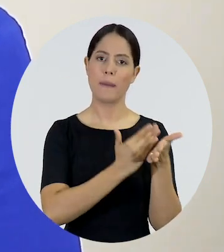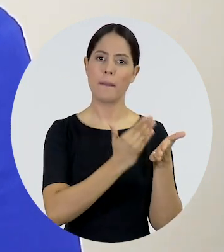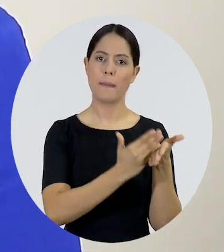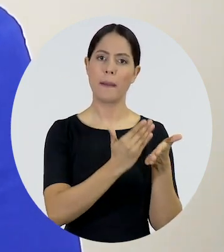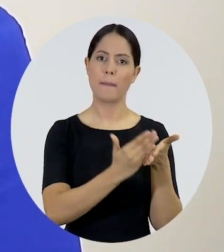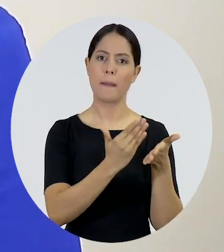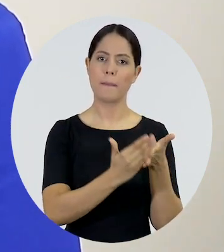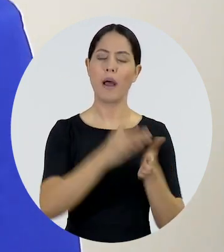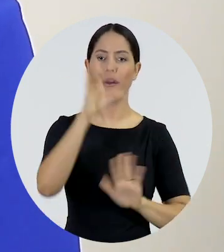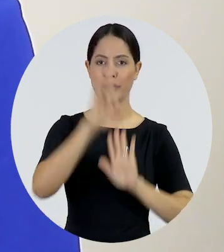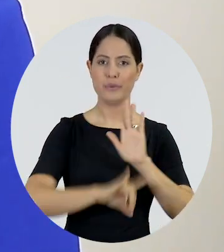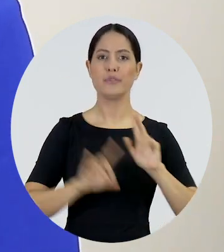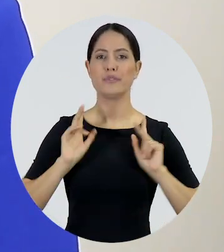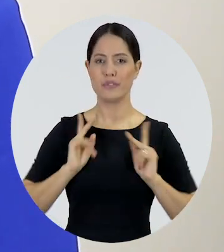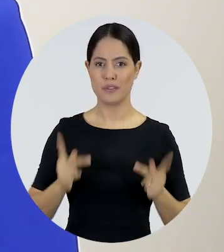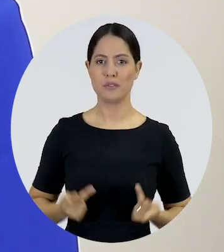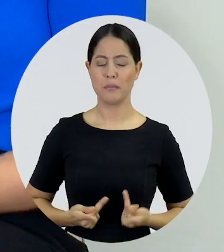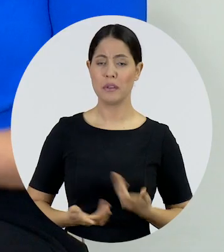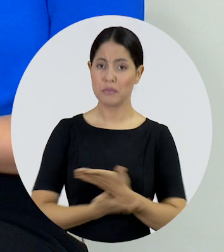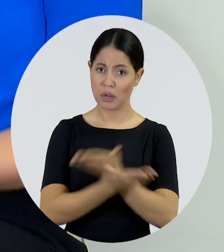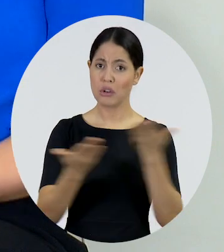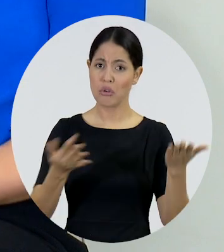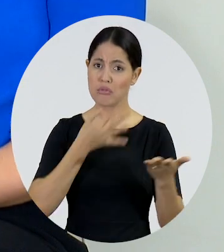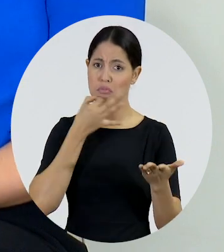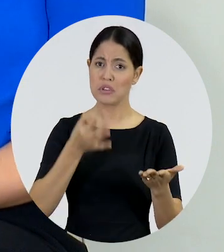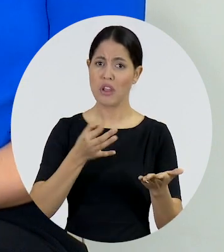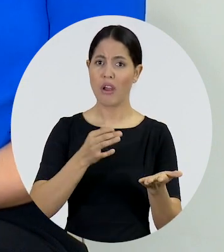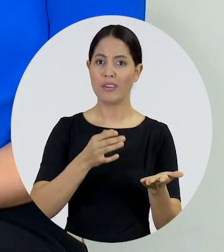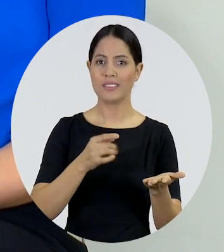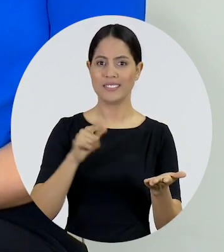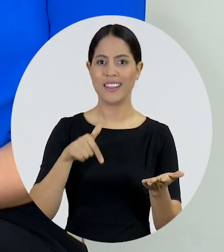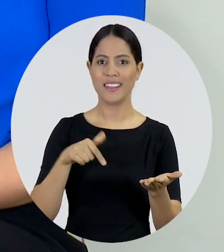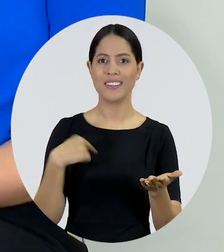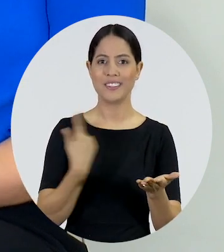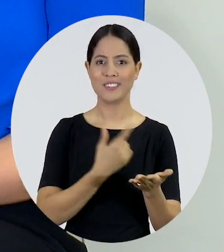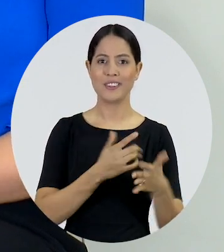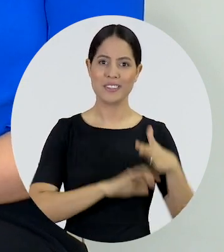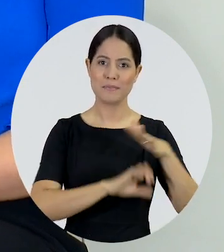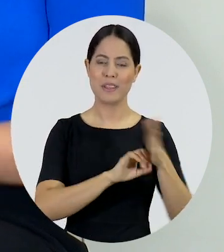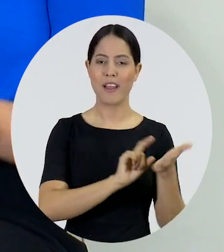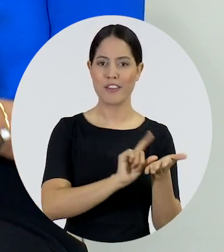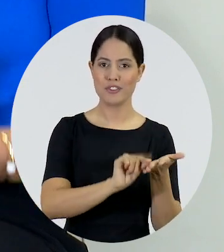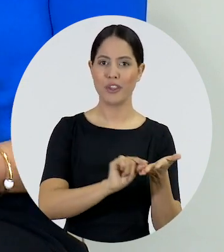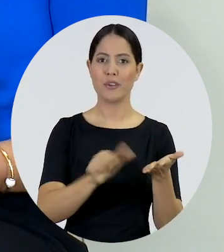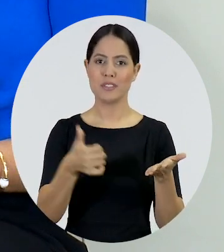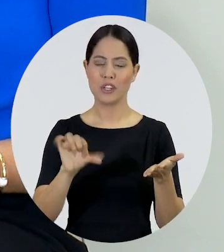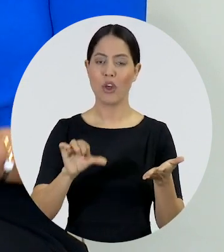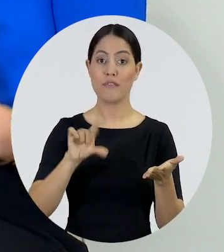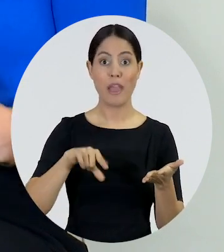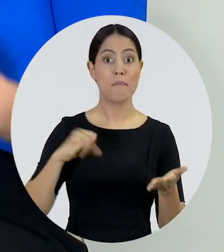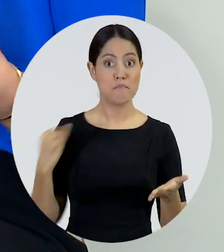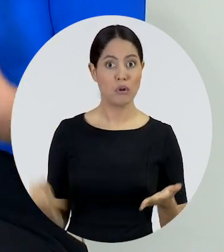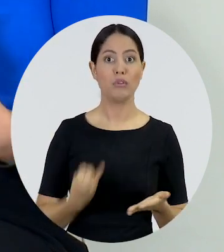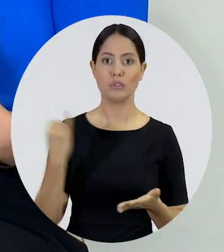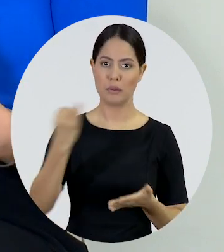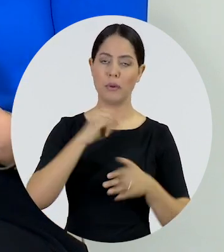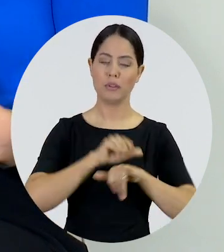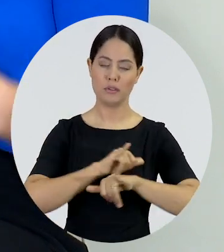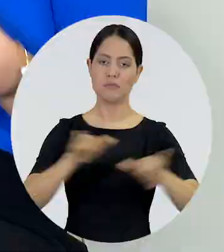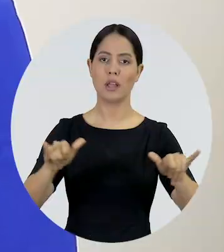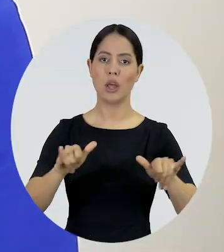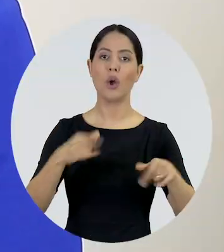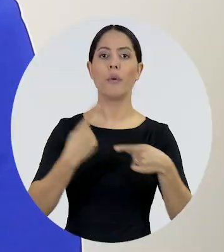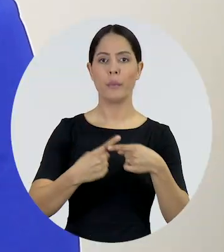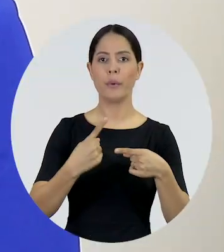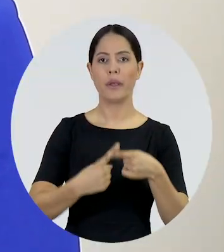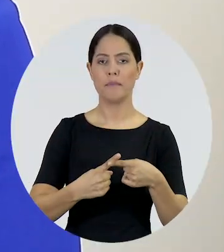agendas em torno dos direitos humanos, que para nós o artigo 19 é tão caro. Então, a gente entende que estar aqui hoje, nesse dia